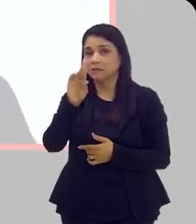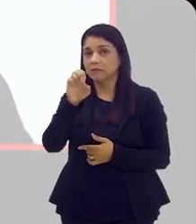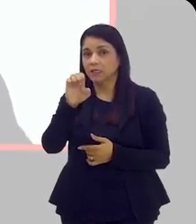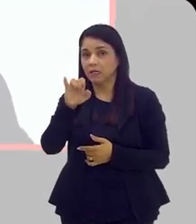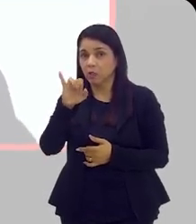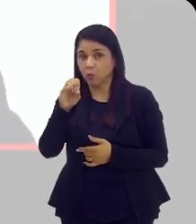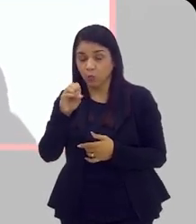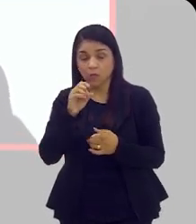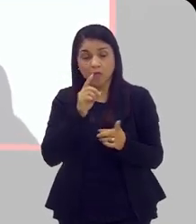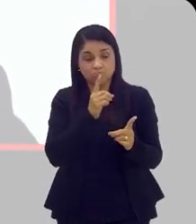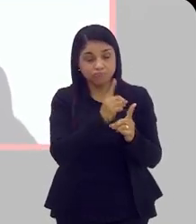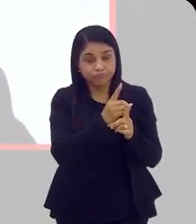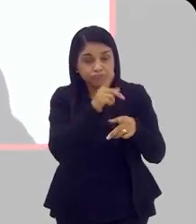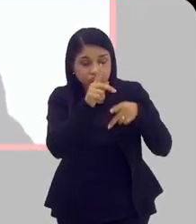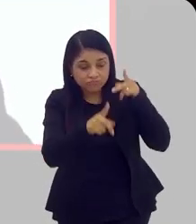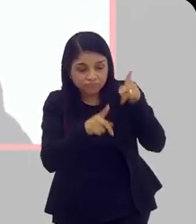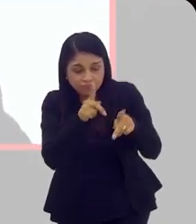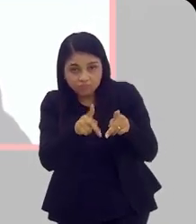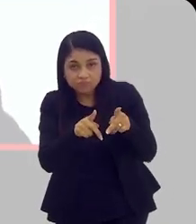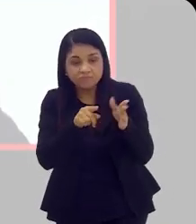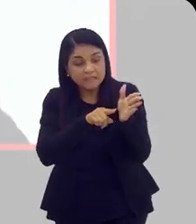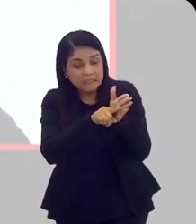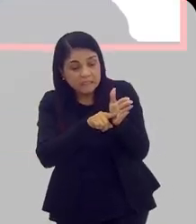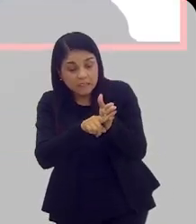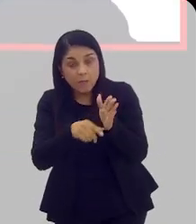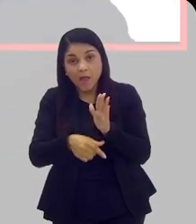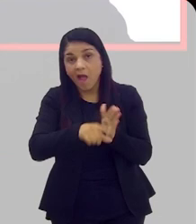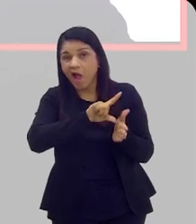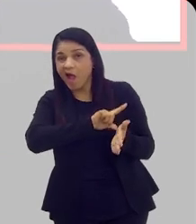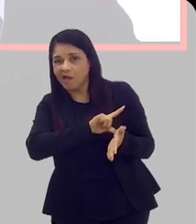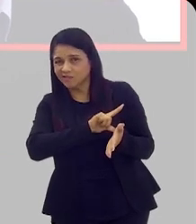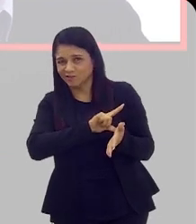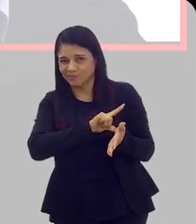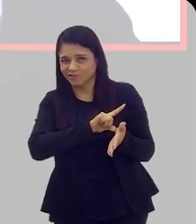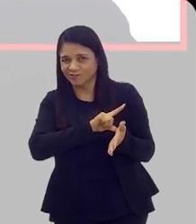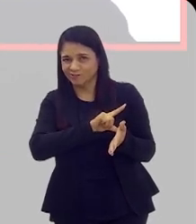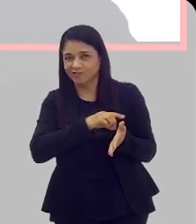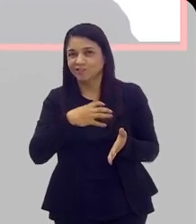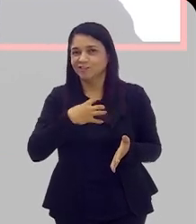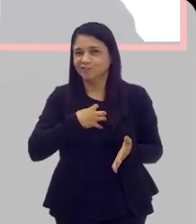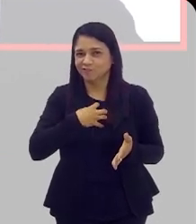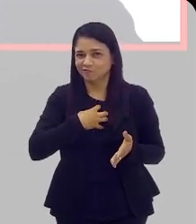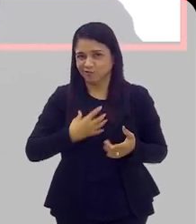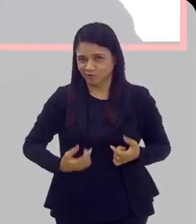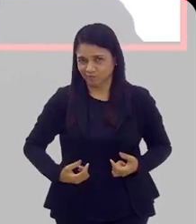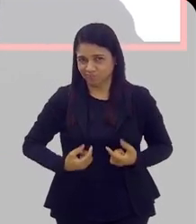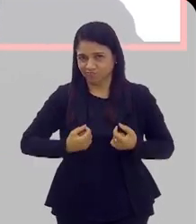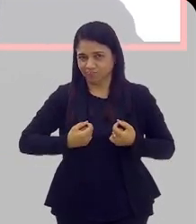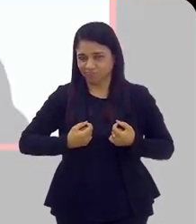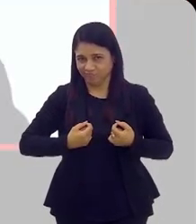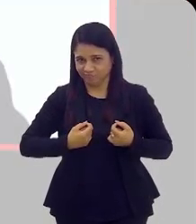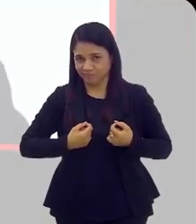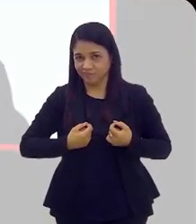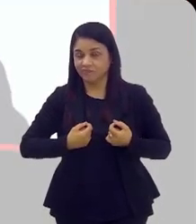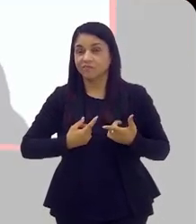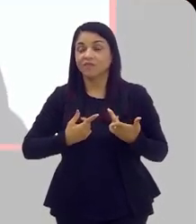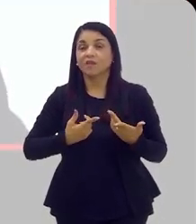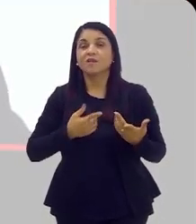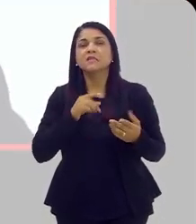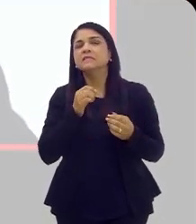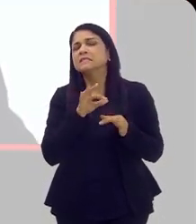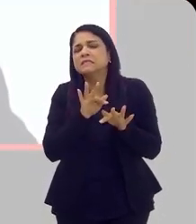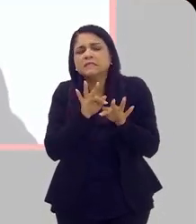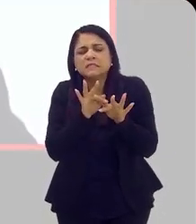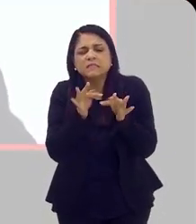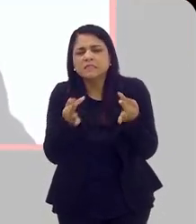pegar a população inteira e procurar a doença antes que ela cause sintomas, isso é importante, tá? E aí, de fato, como é que a gente faz esse